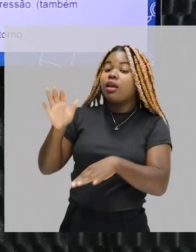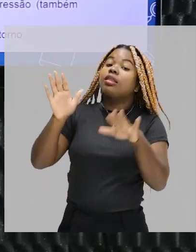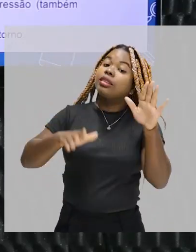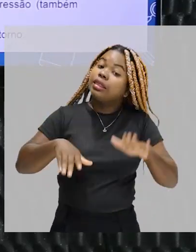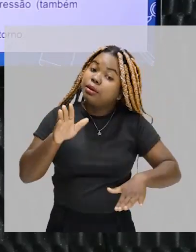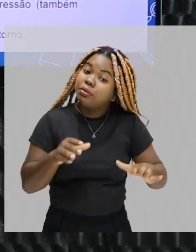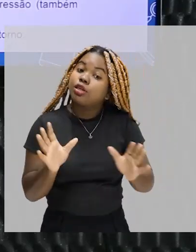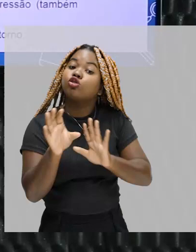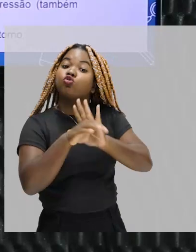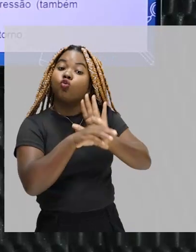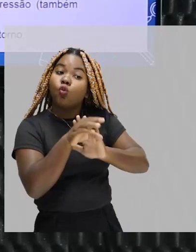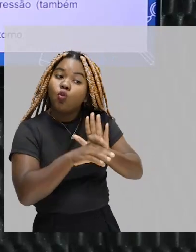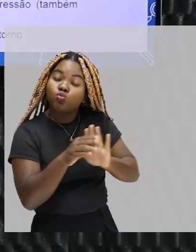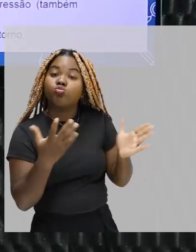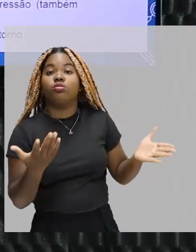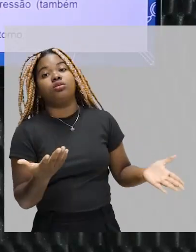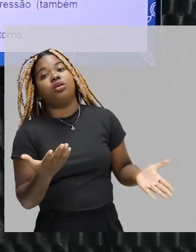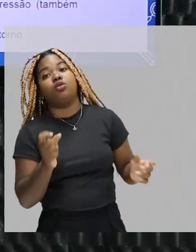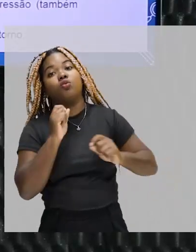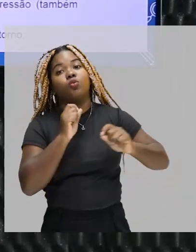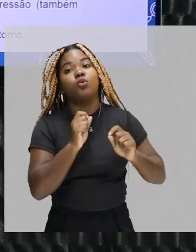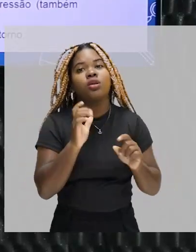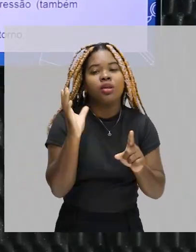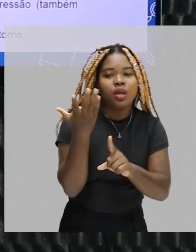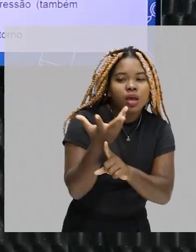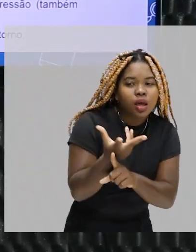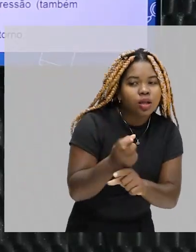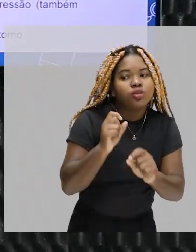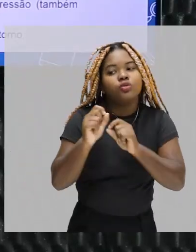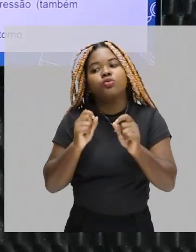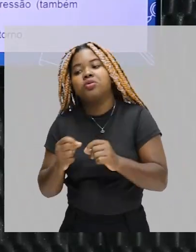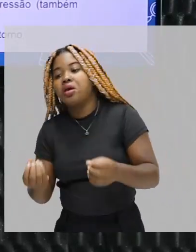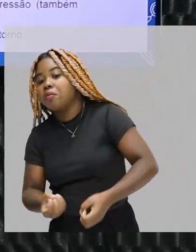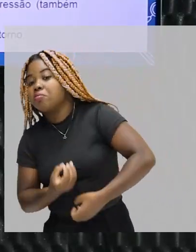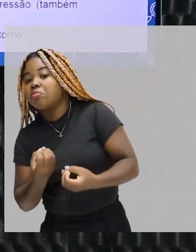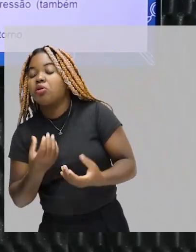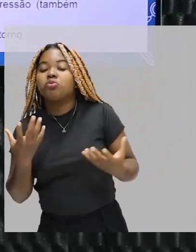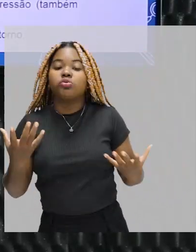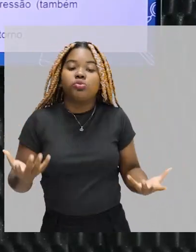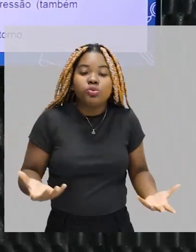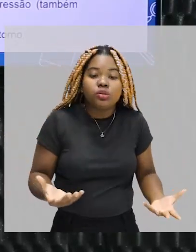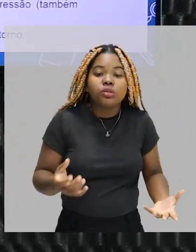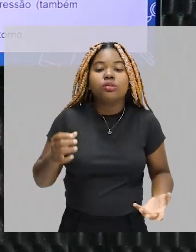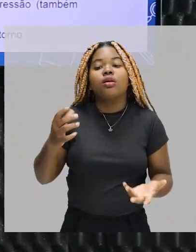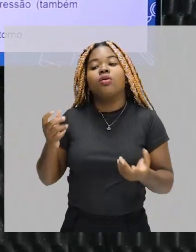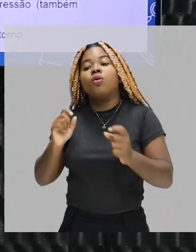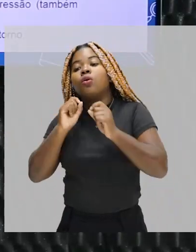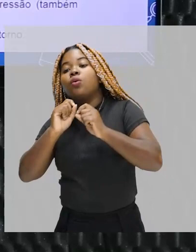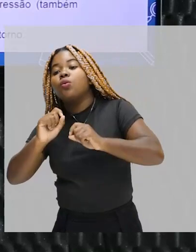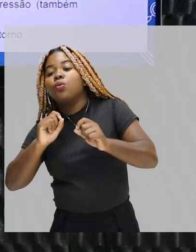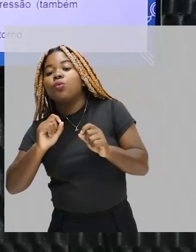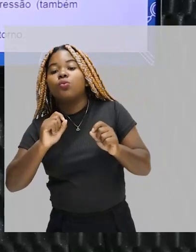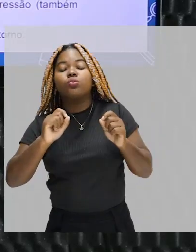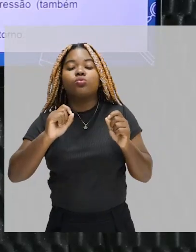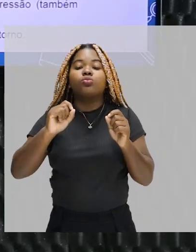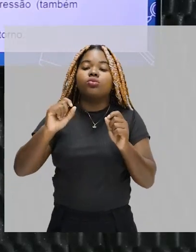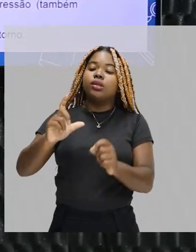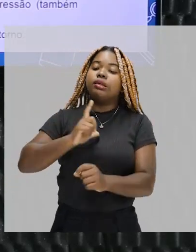do conceito. É a nossa discussão. O que é arte, que é artesanal, o que é produção manufatureira e o que tem